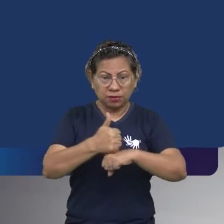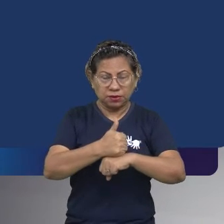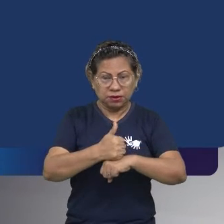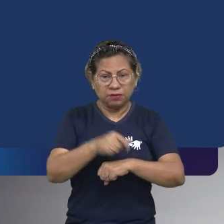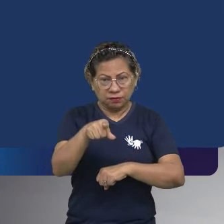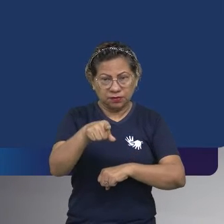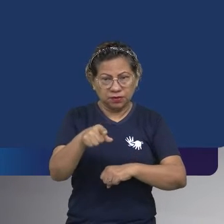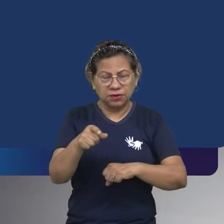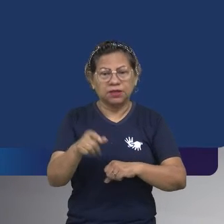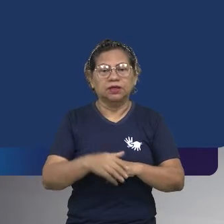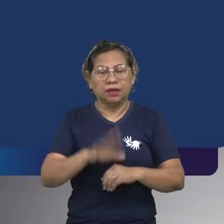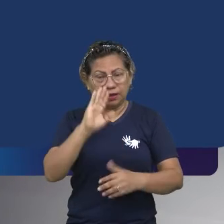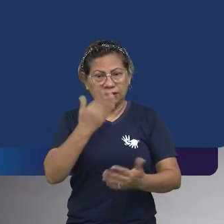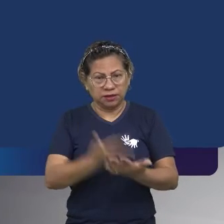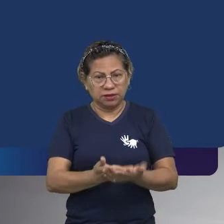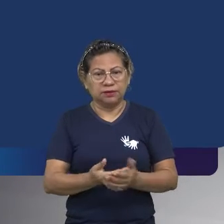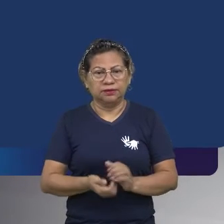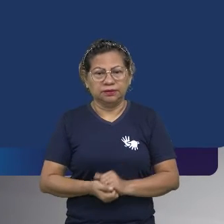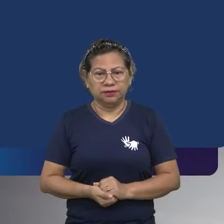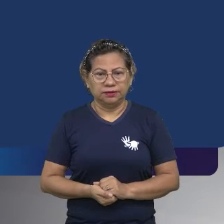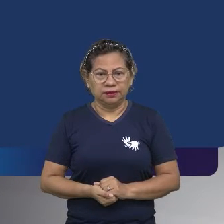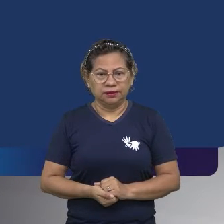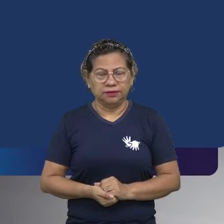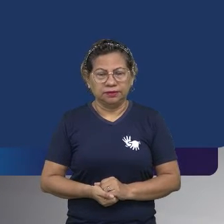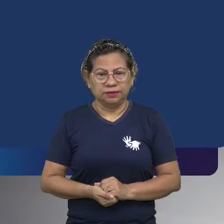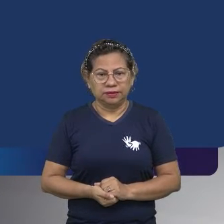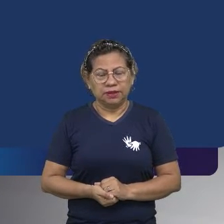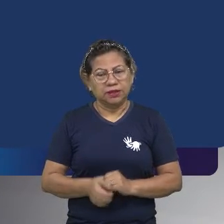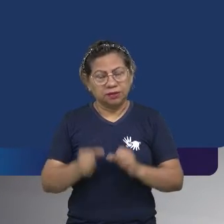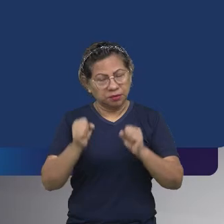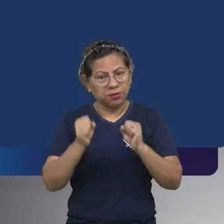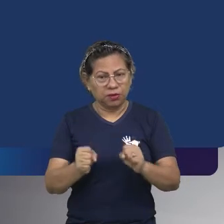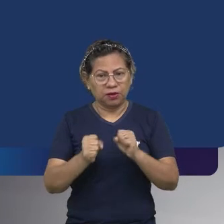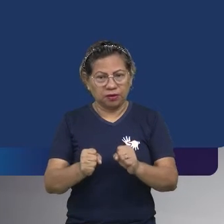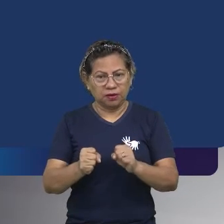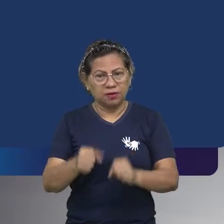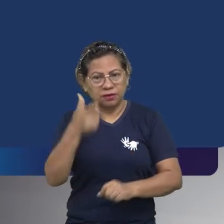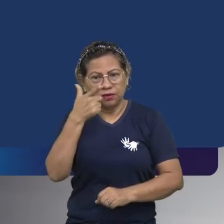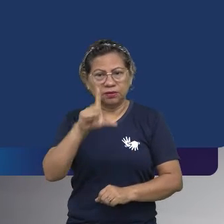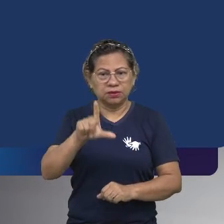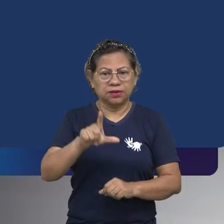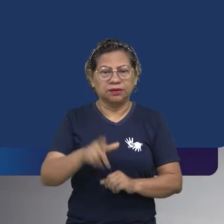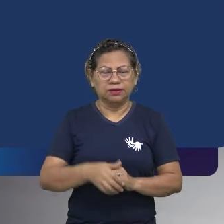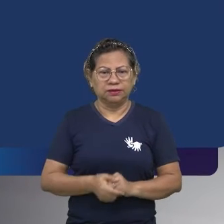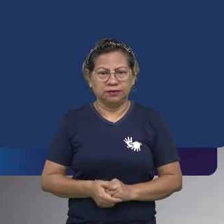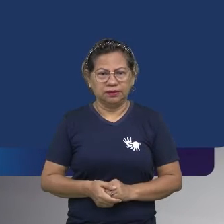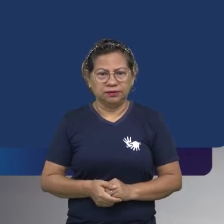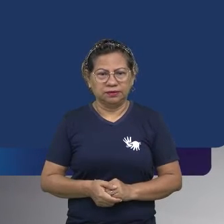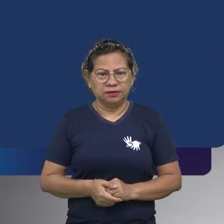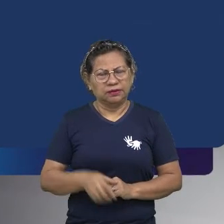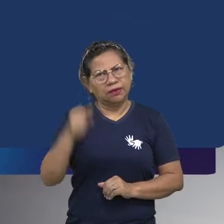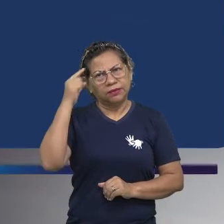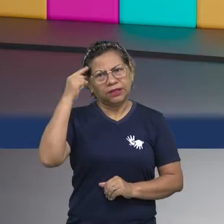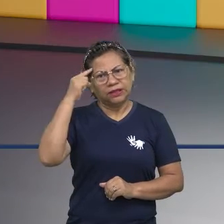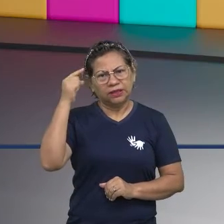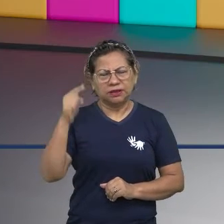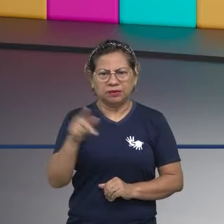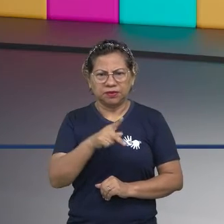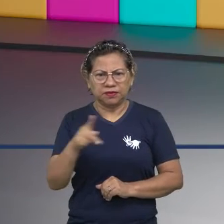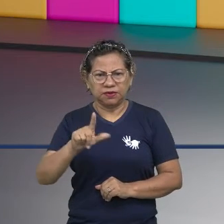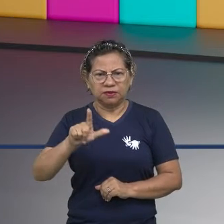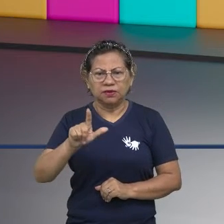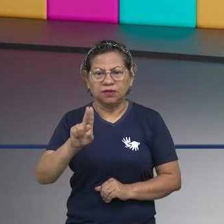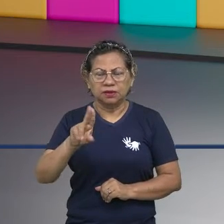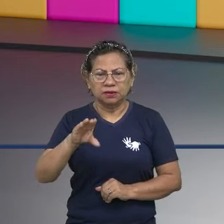acredita que nós podemos? Eu vou colocar aqui, nós podemos alcançar? Por que será que a professora Lúcia colocou nós? Os